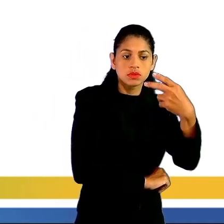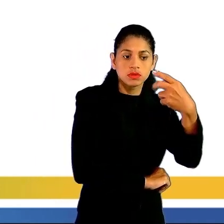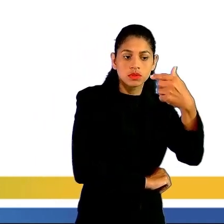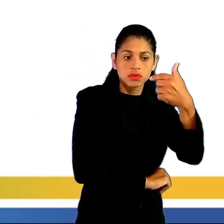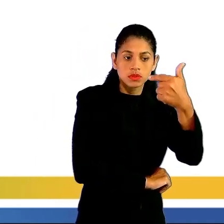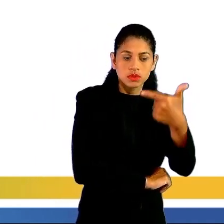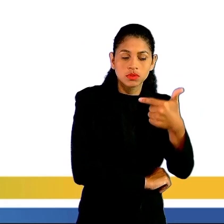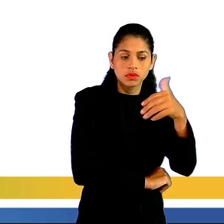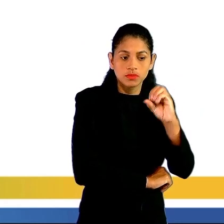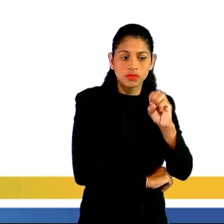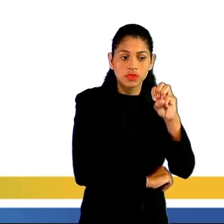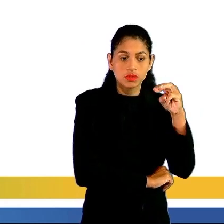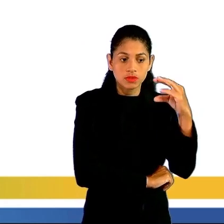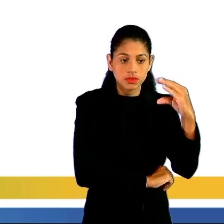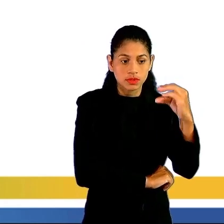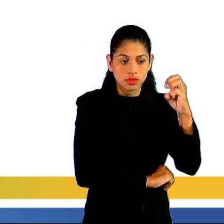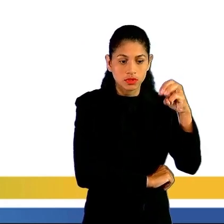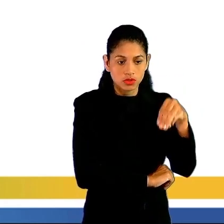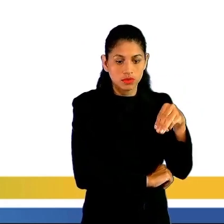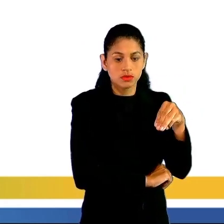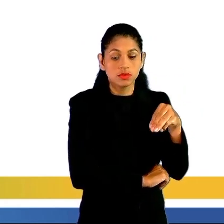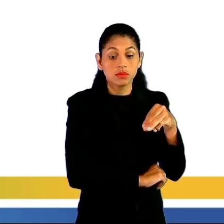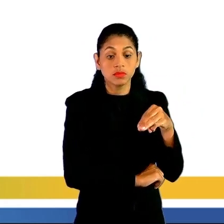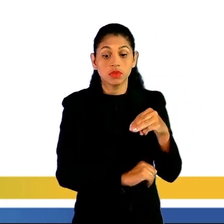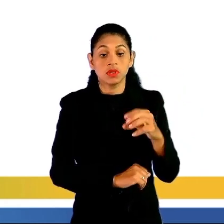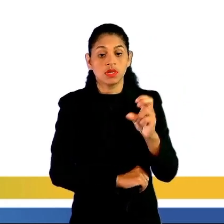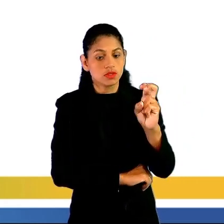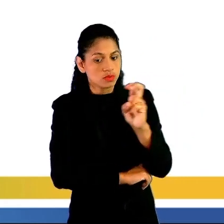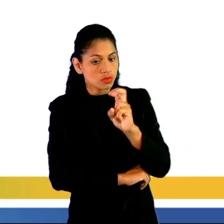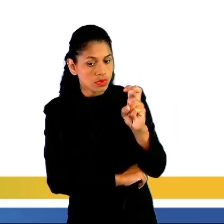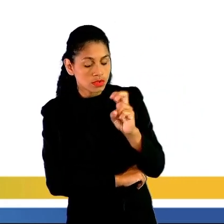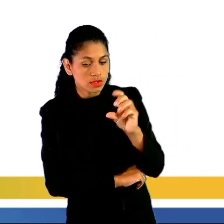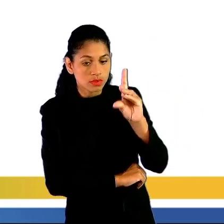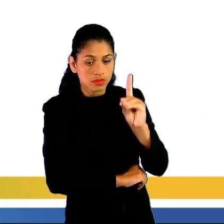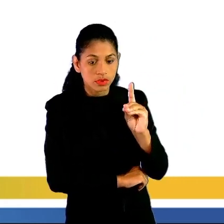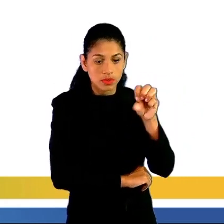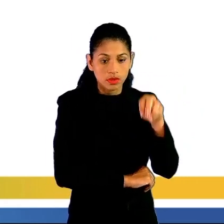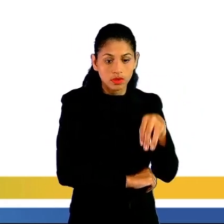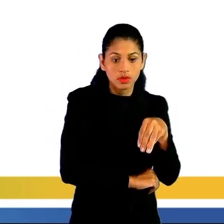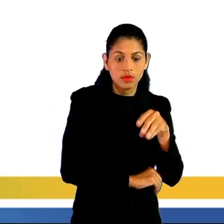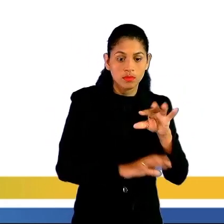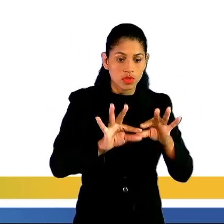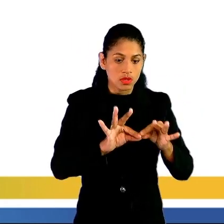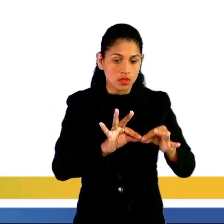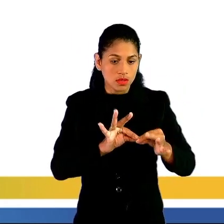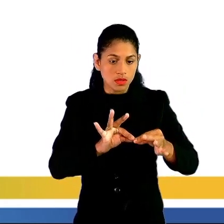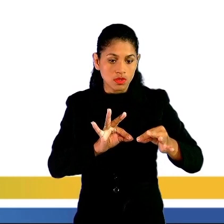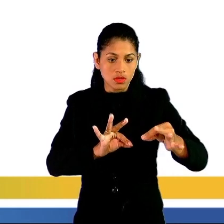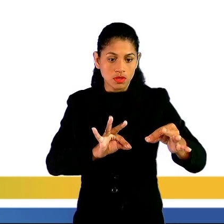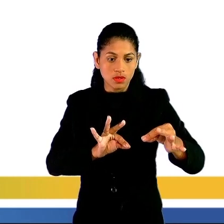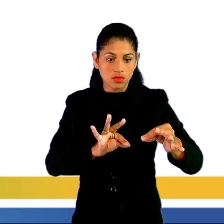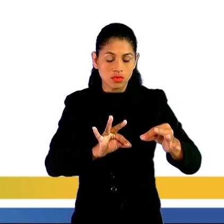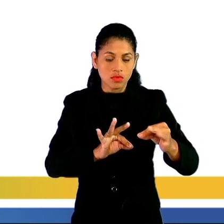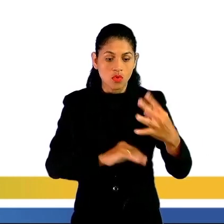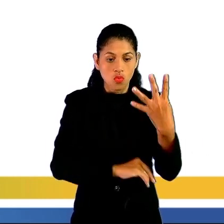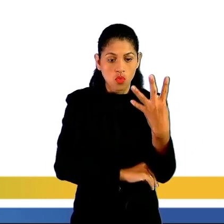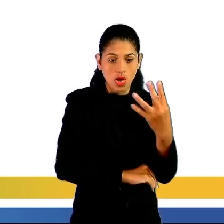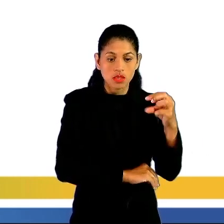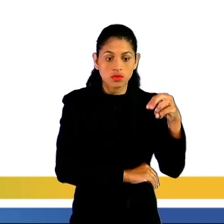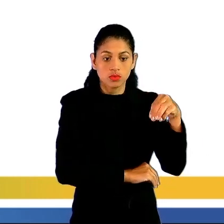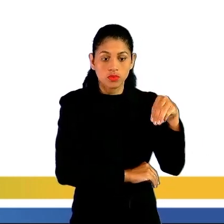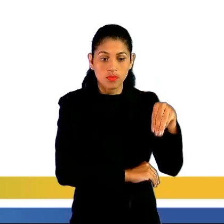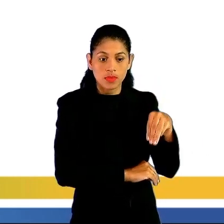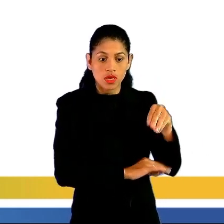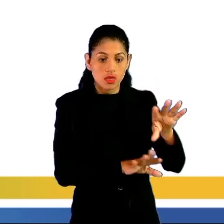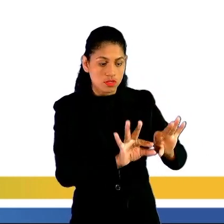55 decímetros de largura e 4 metros de altura. Sabendo que a densidade do ar é de aproximadamente 1